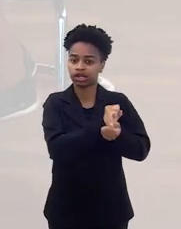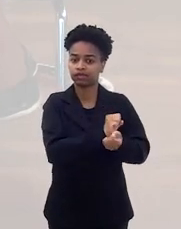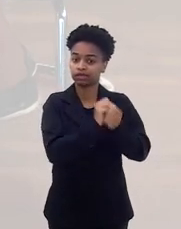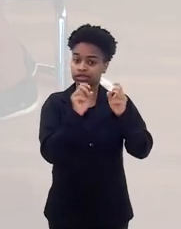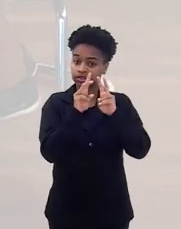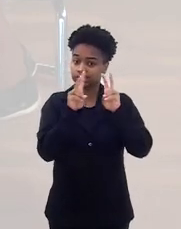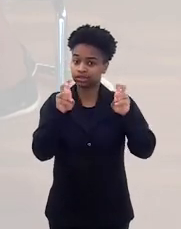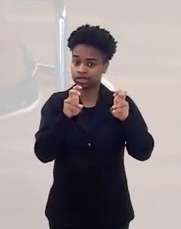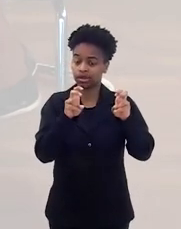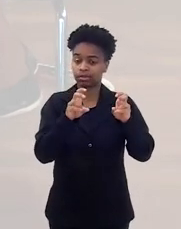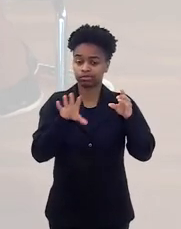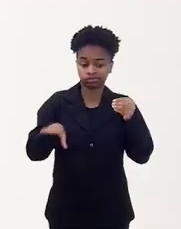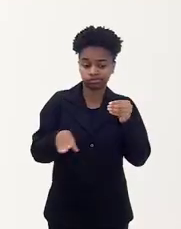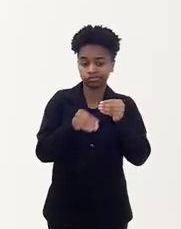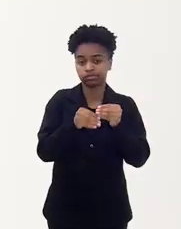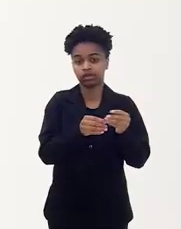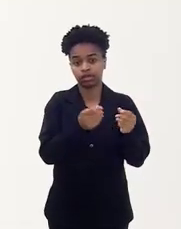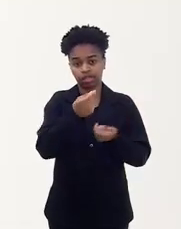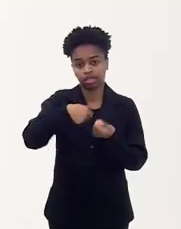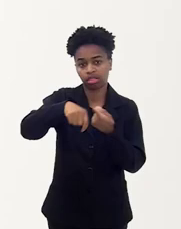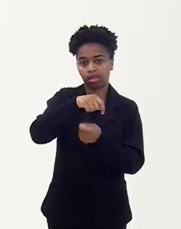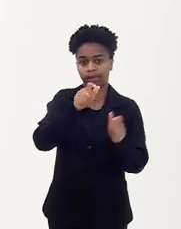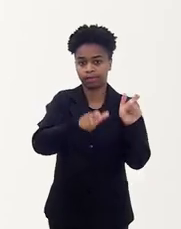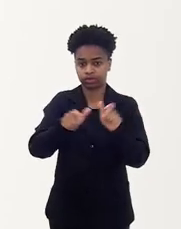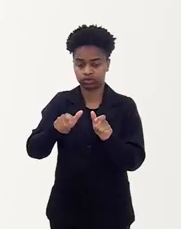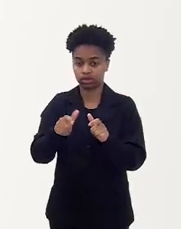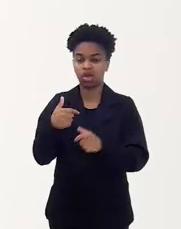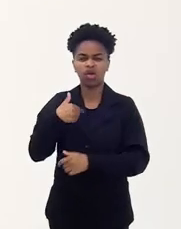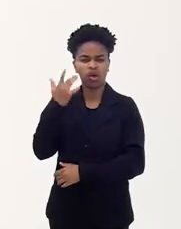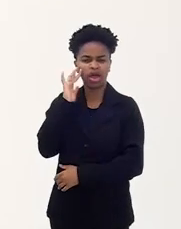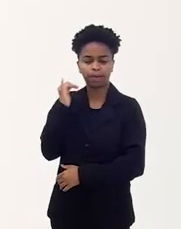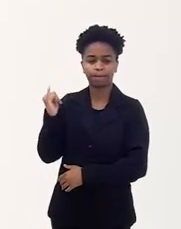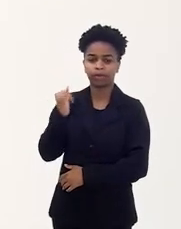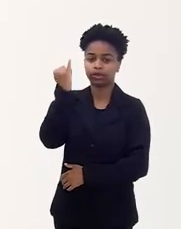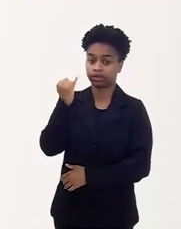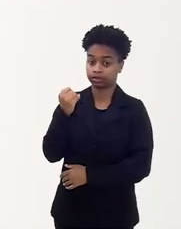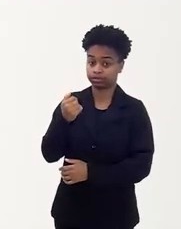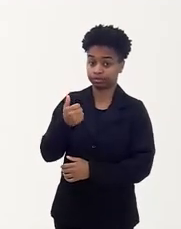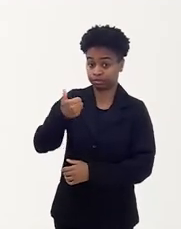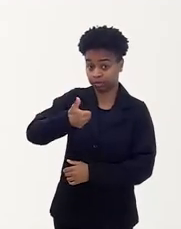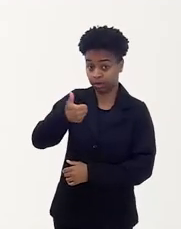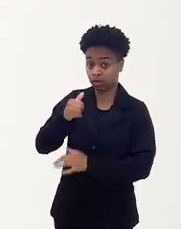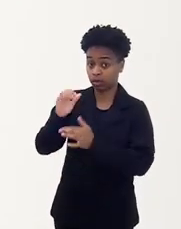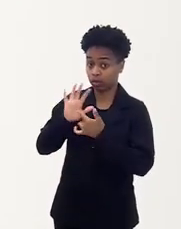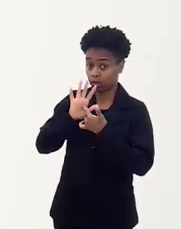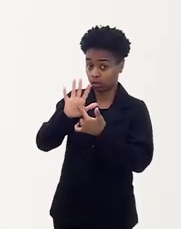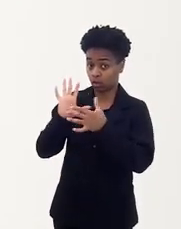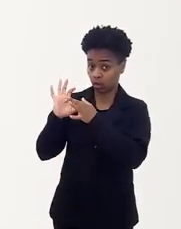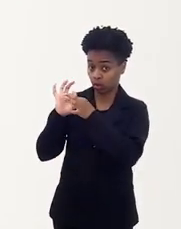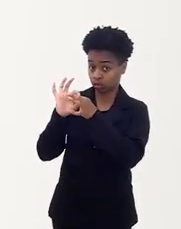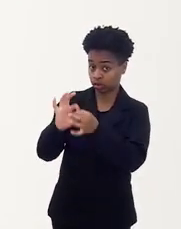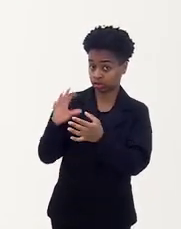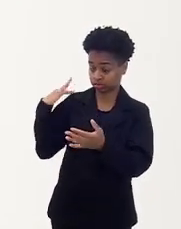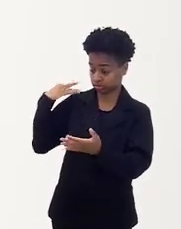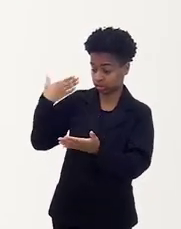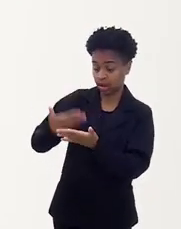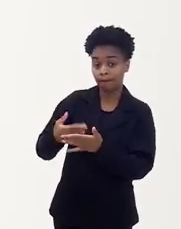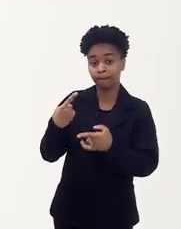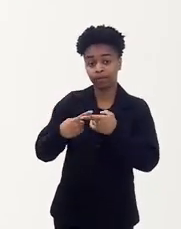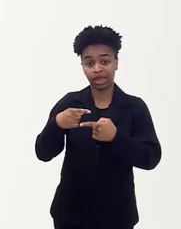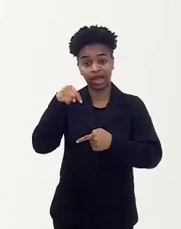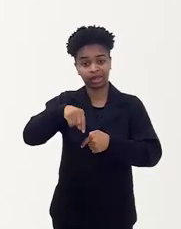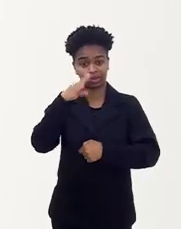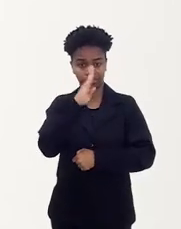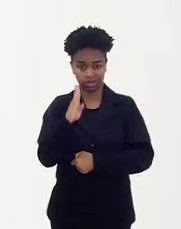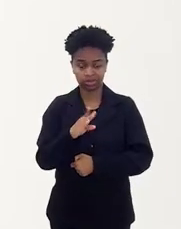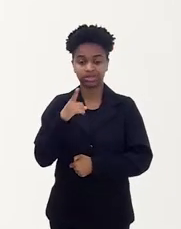tráfico de pessoas. O primeiro, acho que é importante contextualizar historicamente, o Brasil é um país que, por mais de